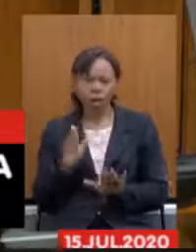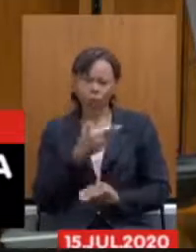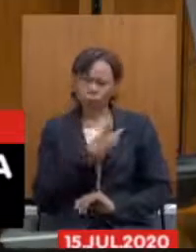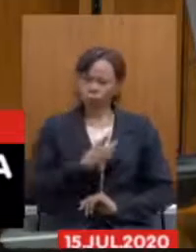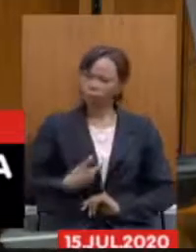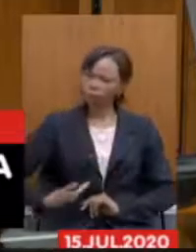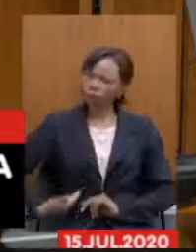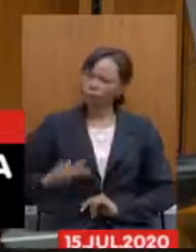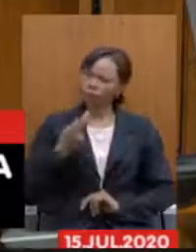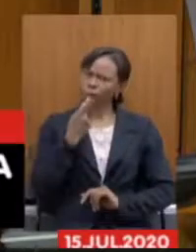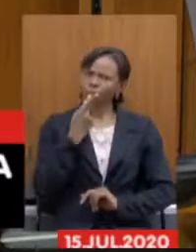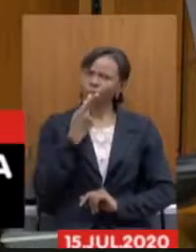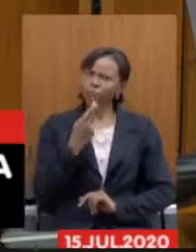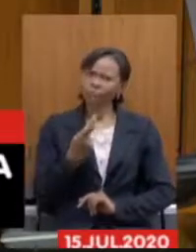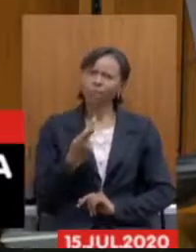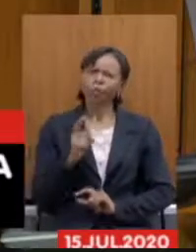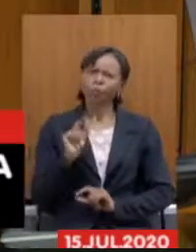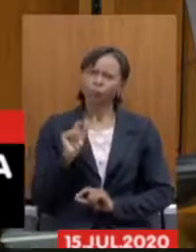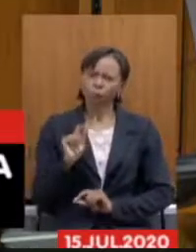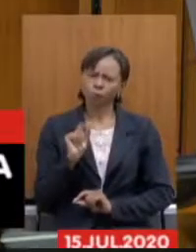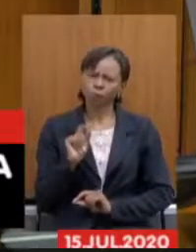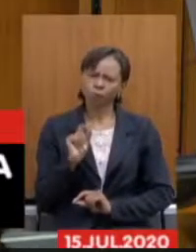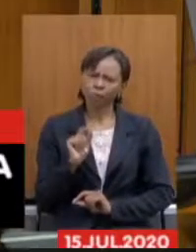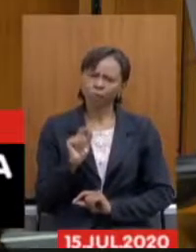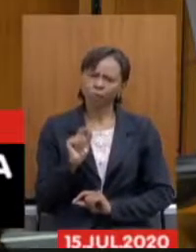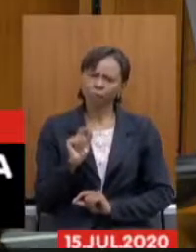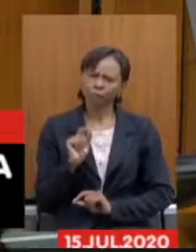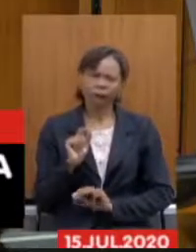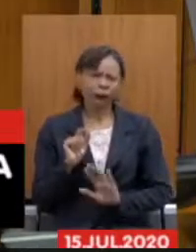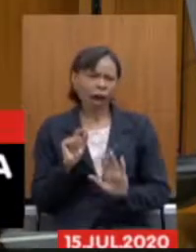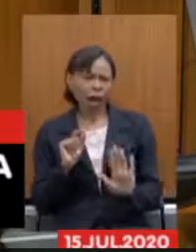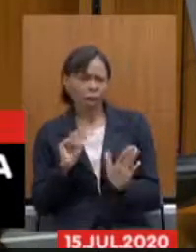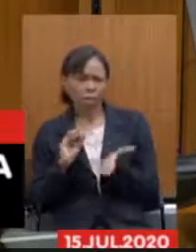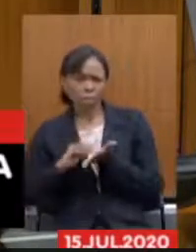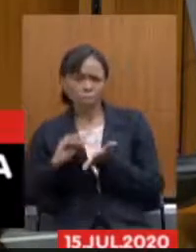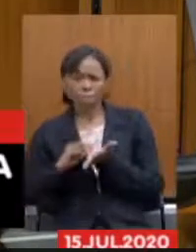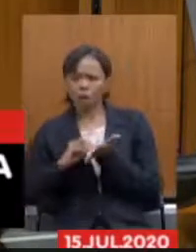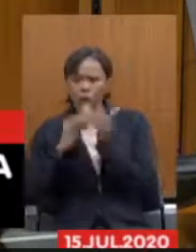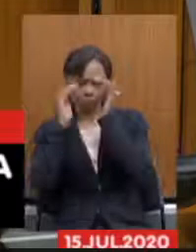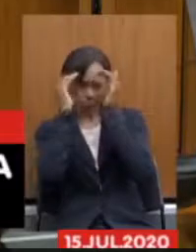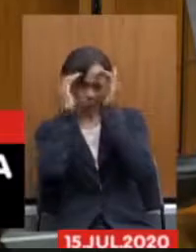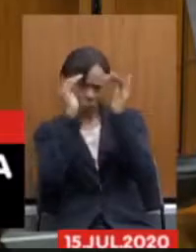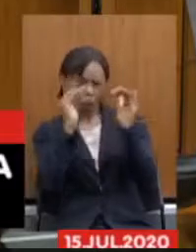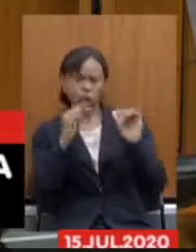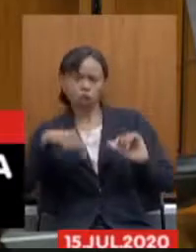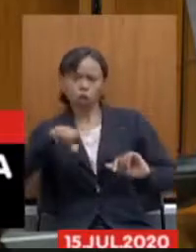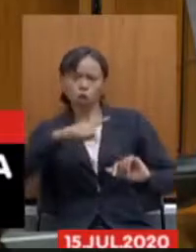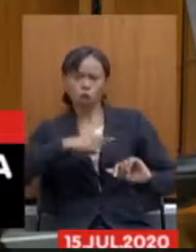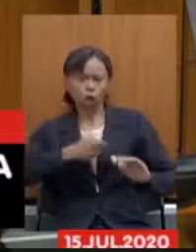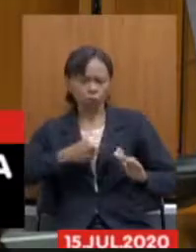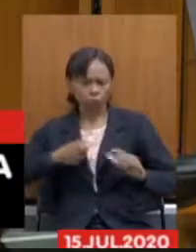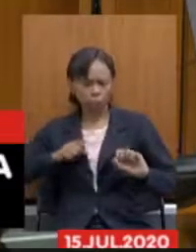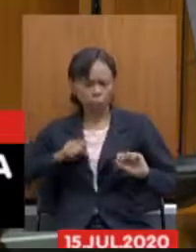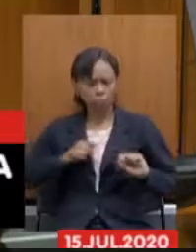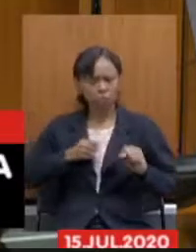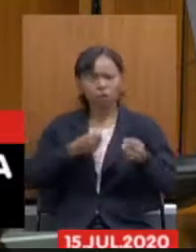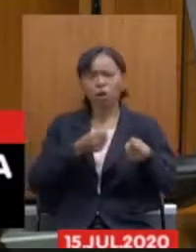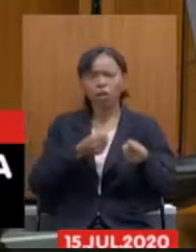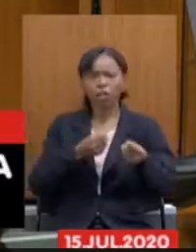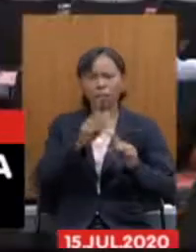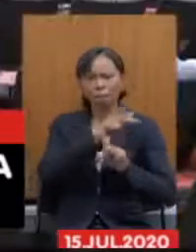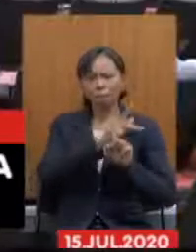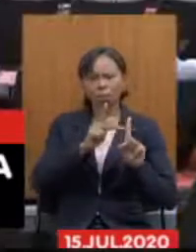que é um desrespeito a gente estar aqui defendendo a nossa previdência não